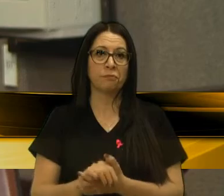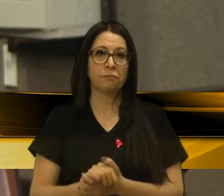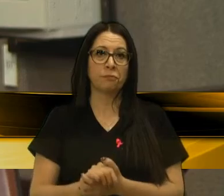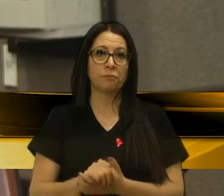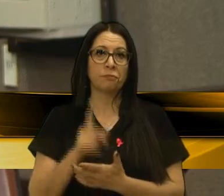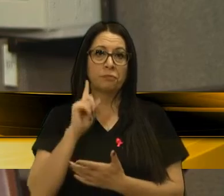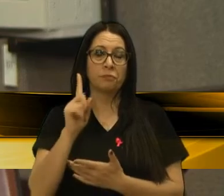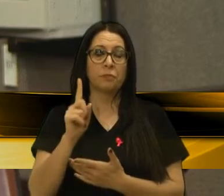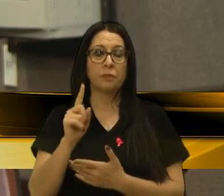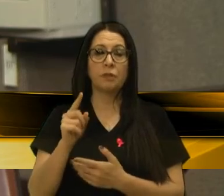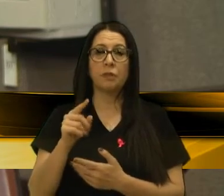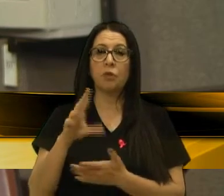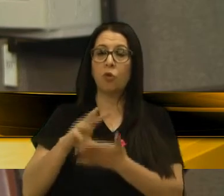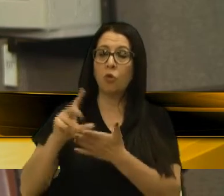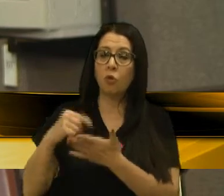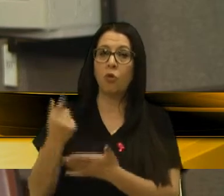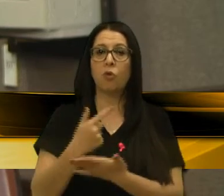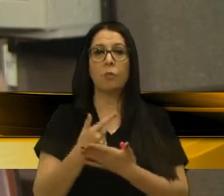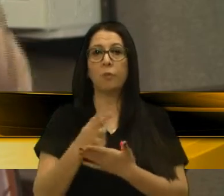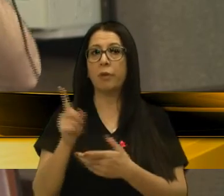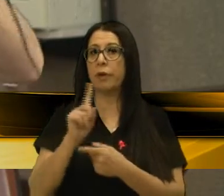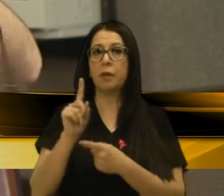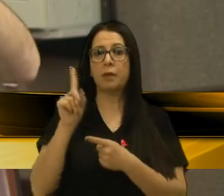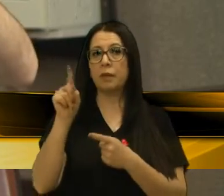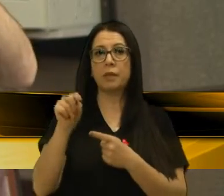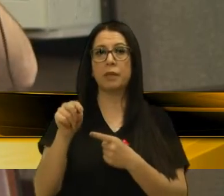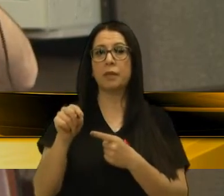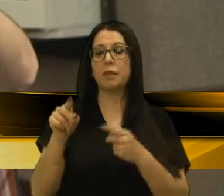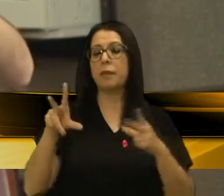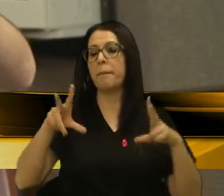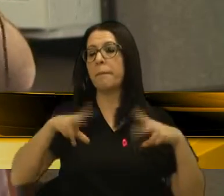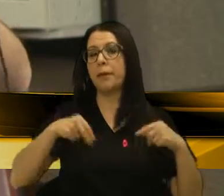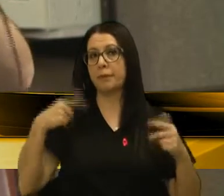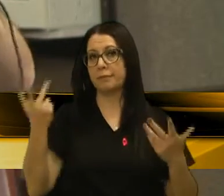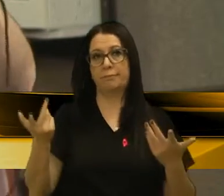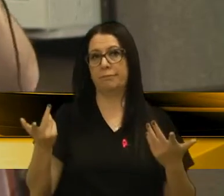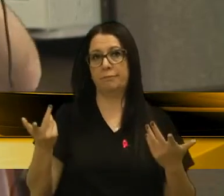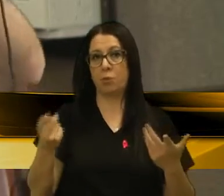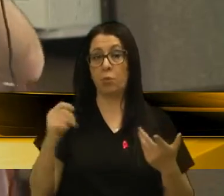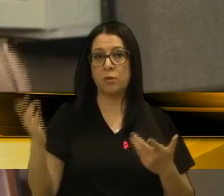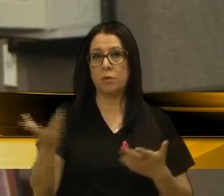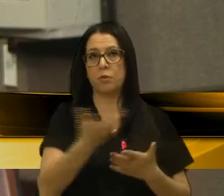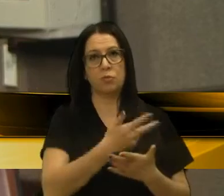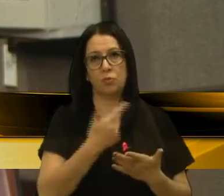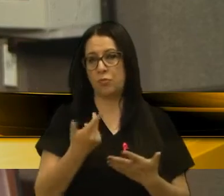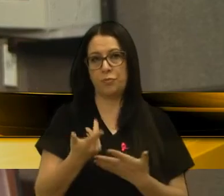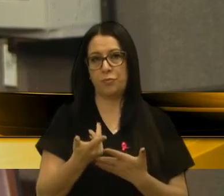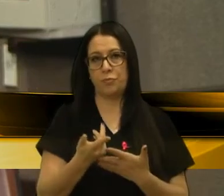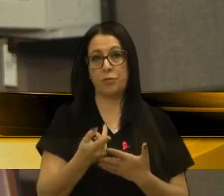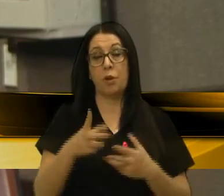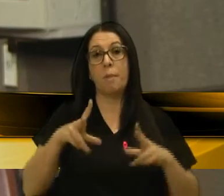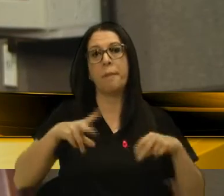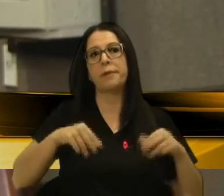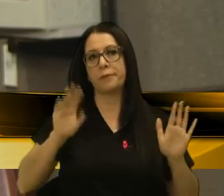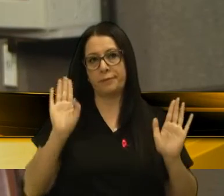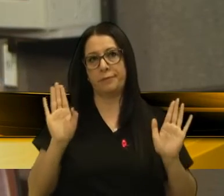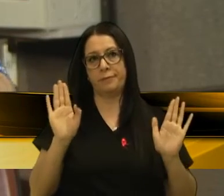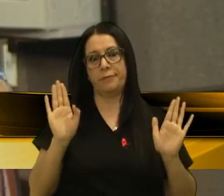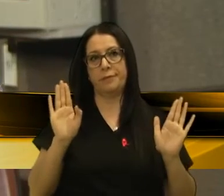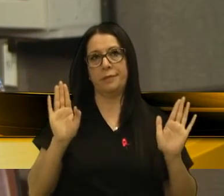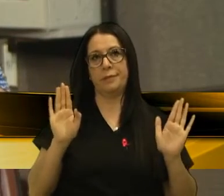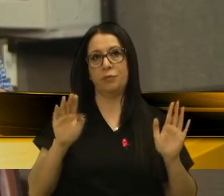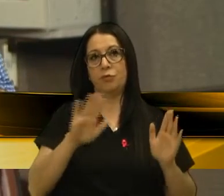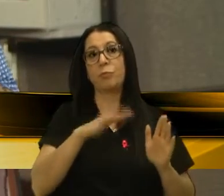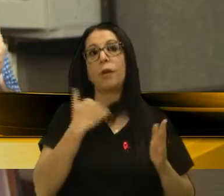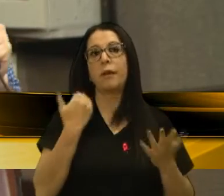é por algum furto. Nenhum é merecedor, a grande maioria, nem todo, são merecedores de